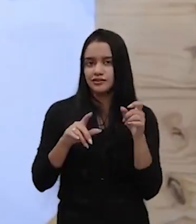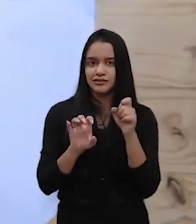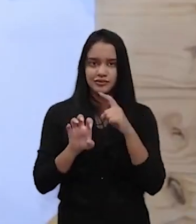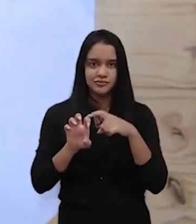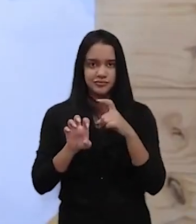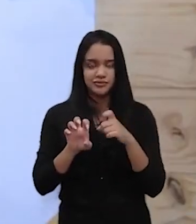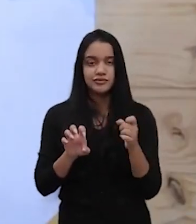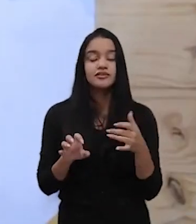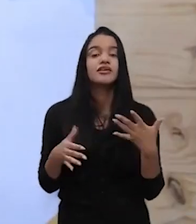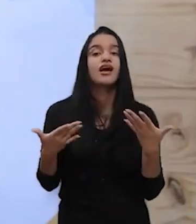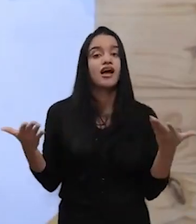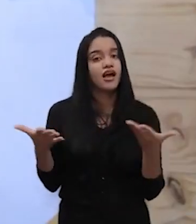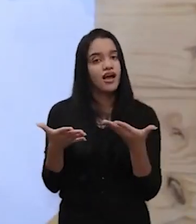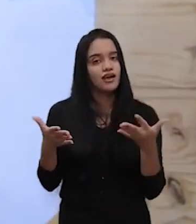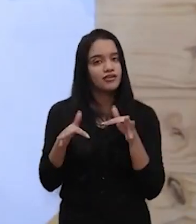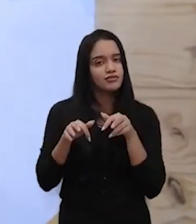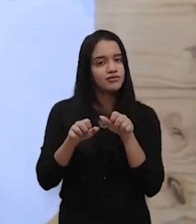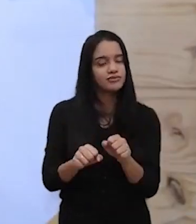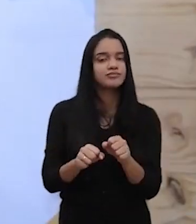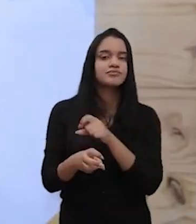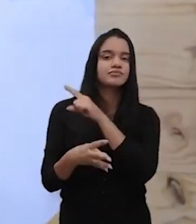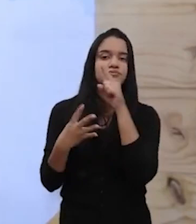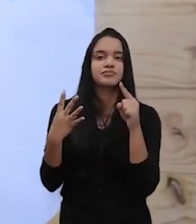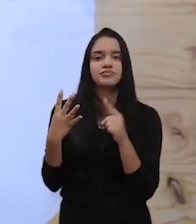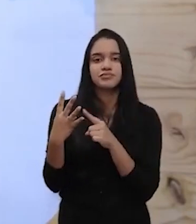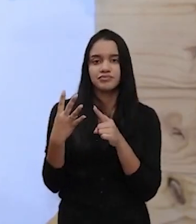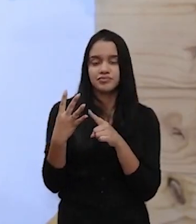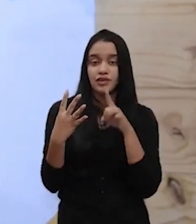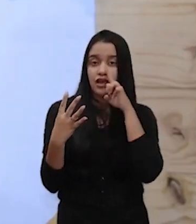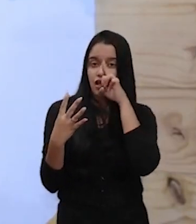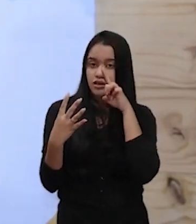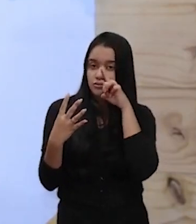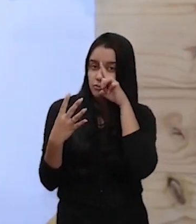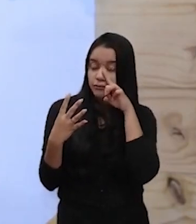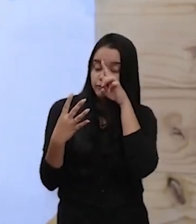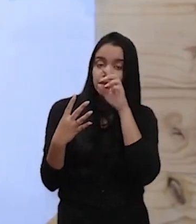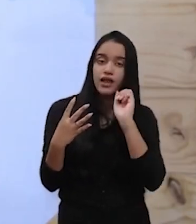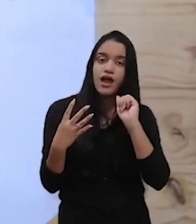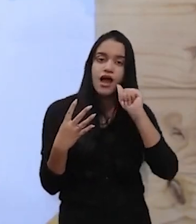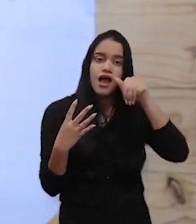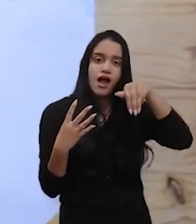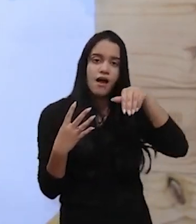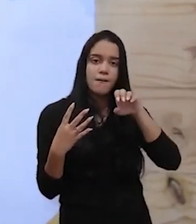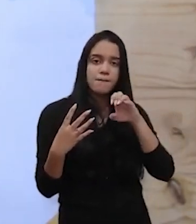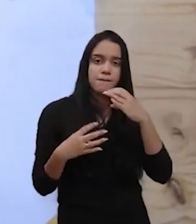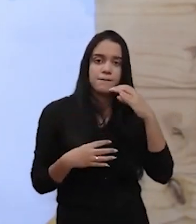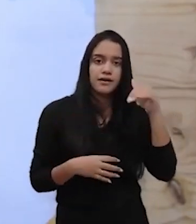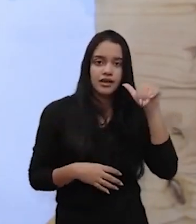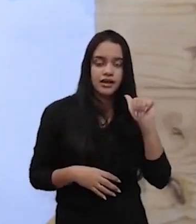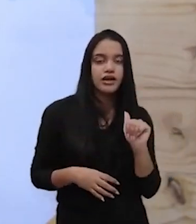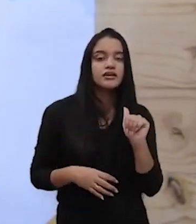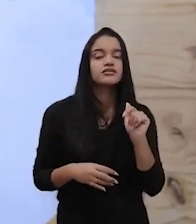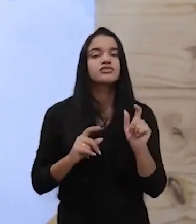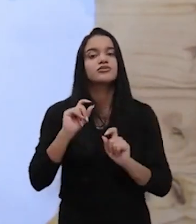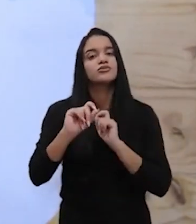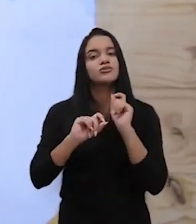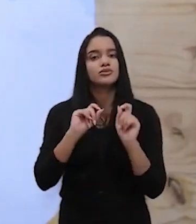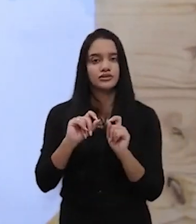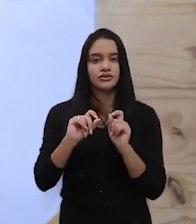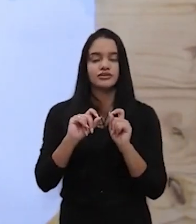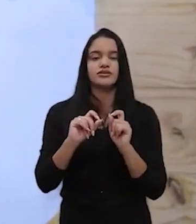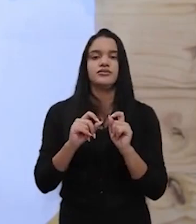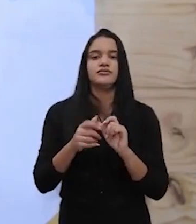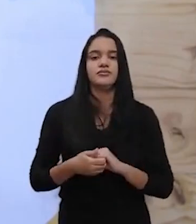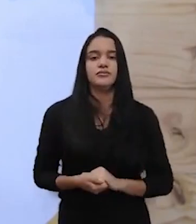E, por fim, o quadrante ameaças. Esse quadrante vai definir exatamente